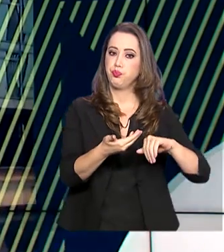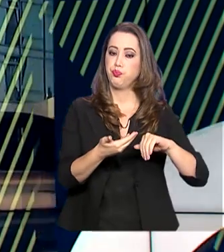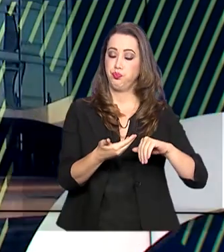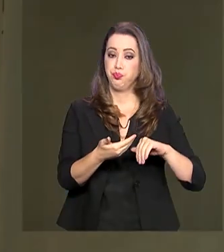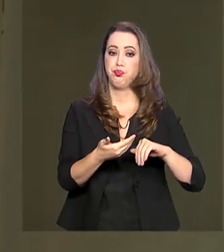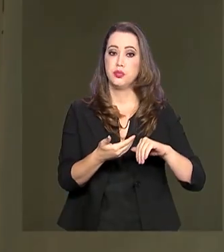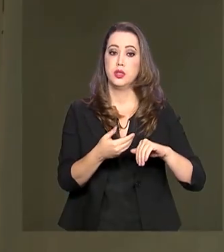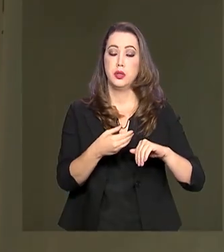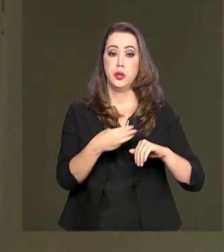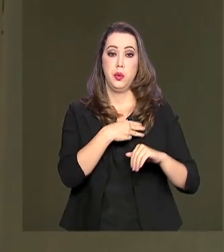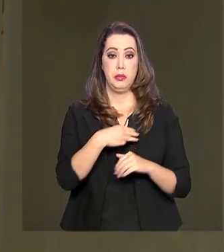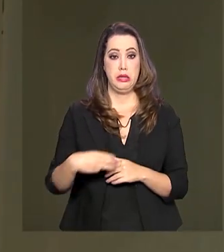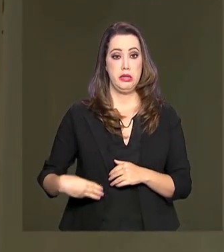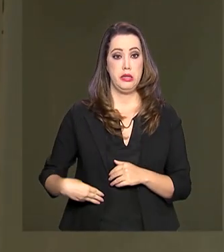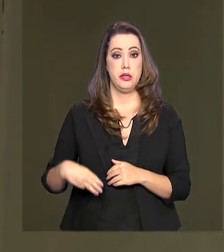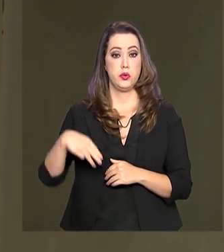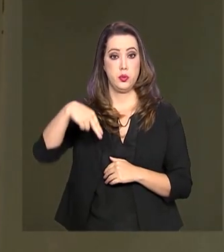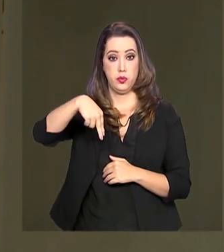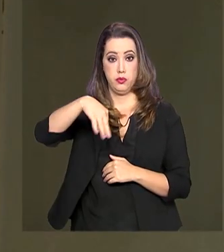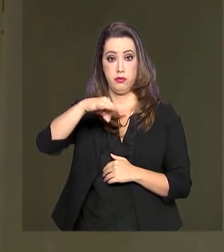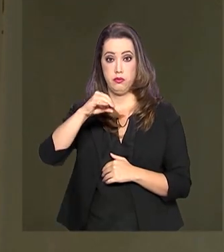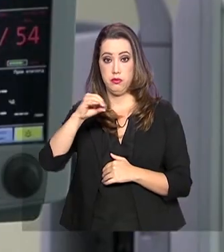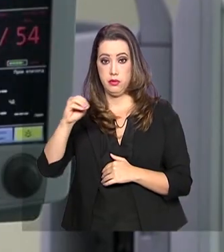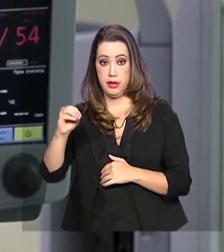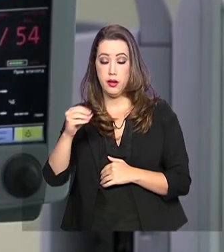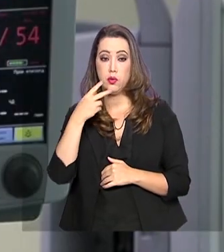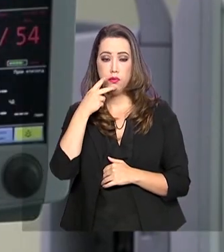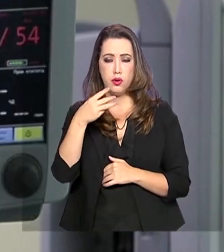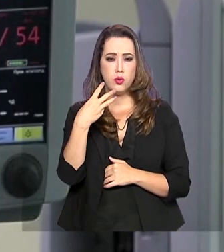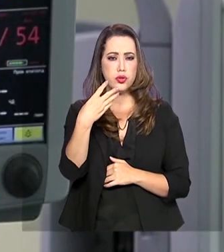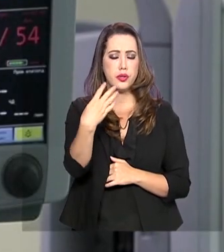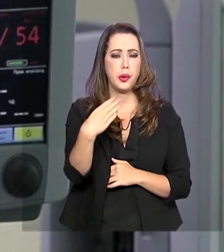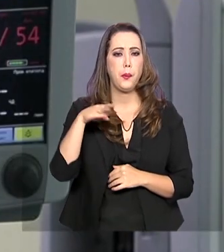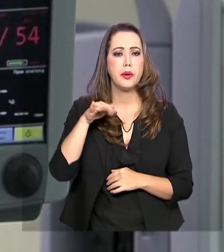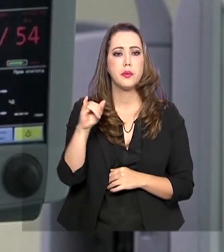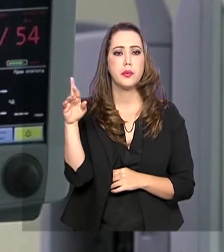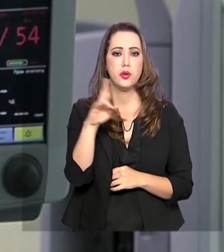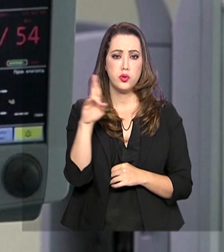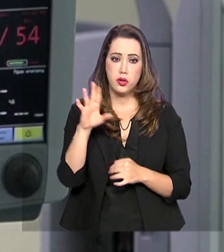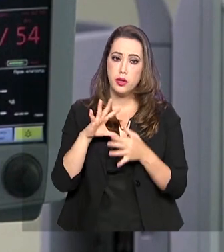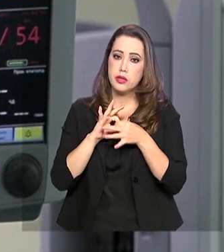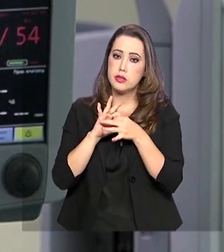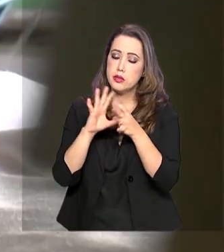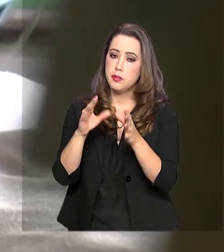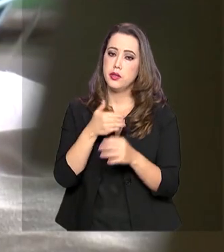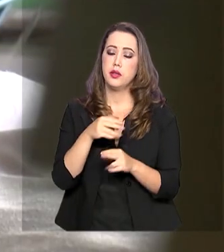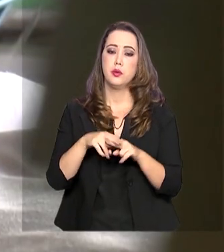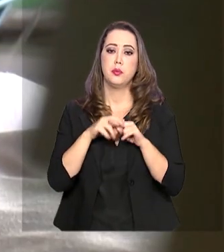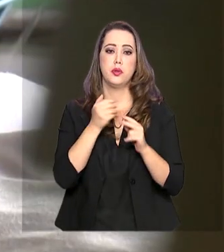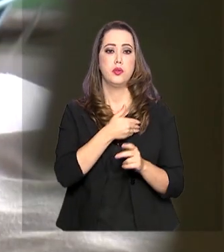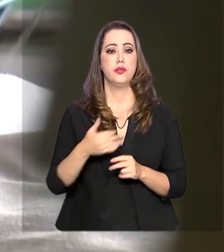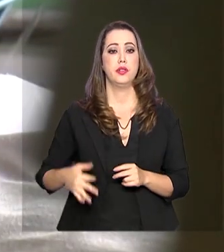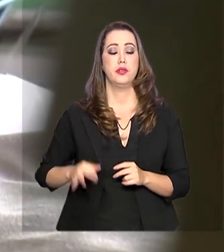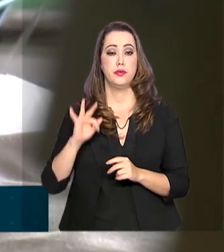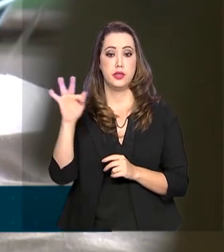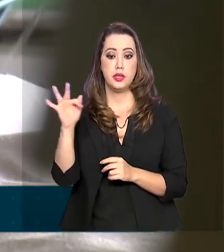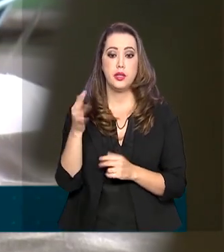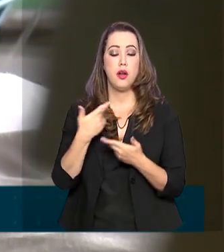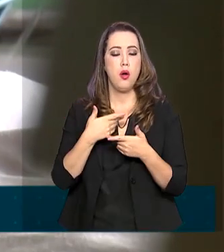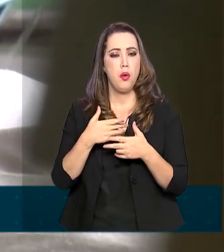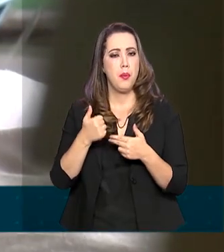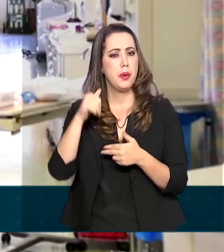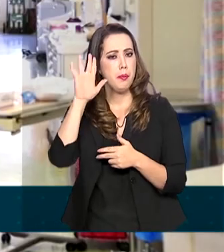Neto falou dos mais de 34 bilhões de reais que já foram liberados pelo governo federal para ampliar leitos e comprar